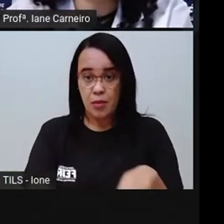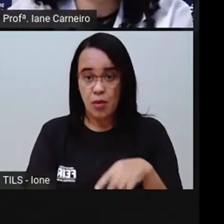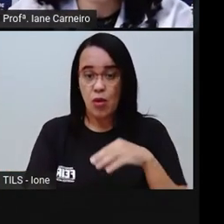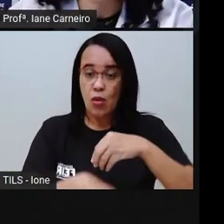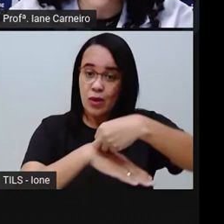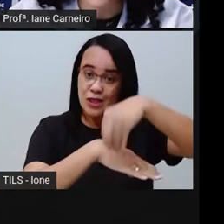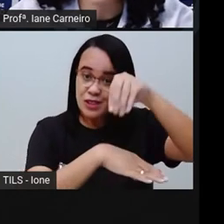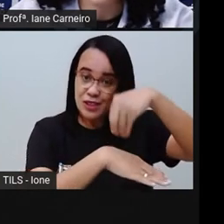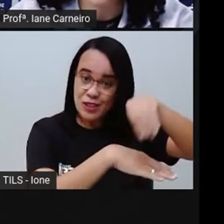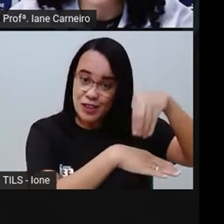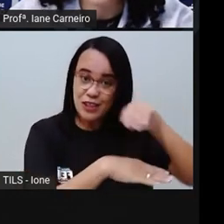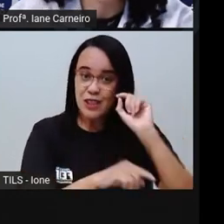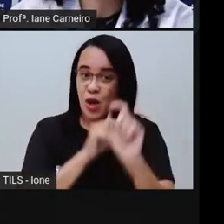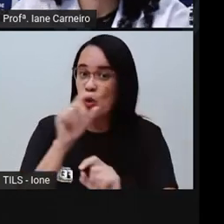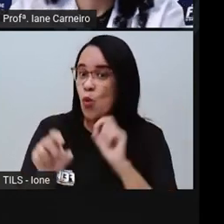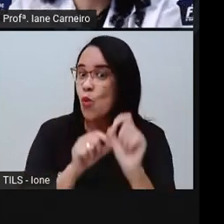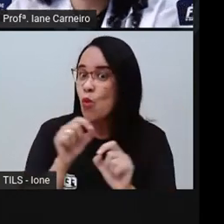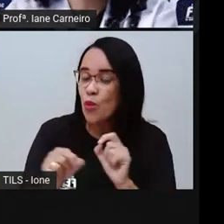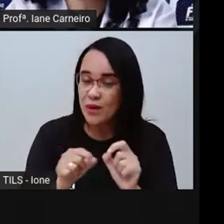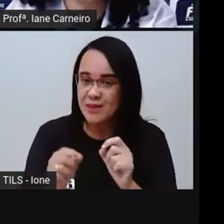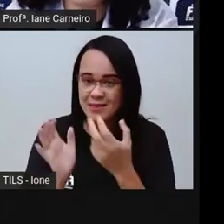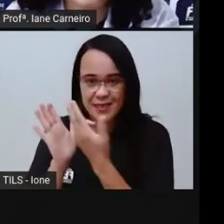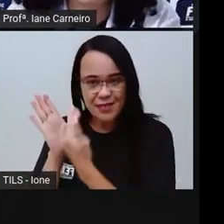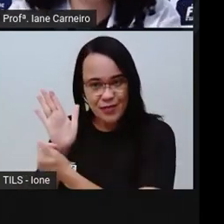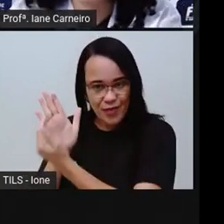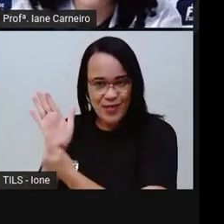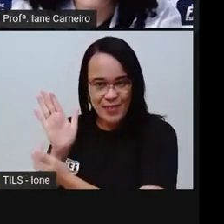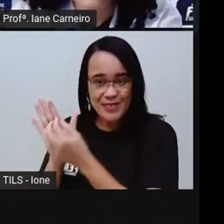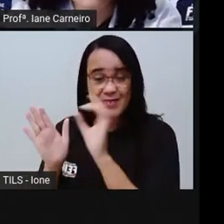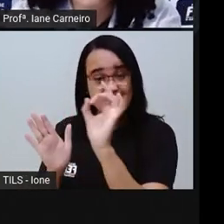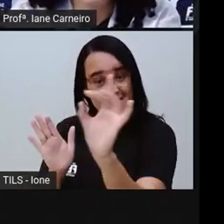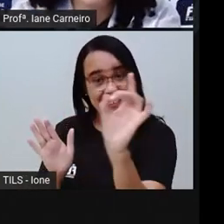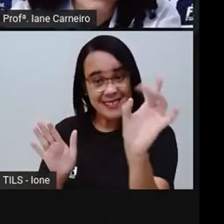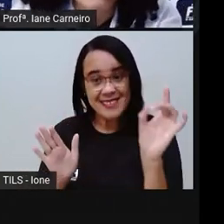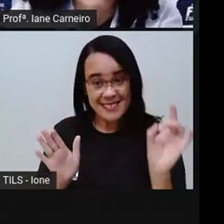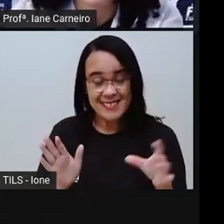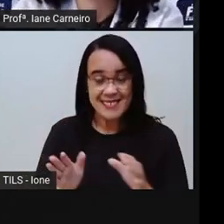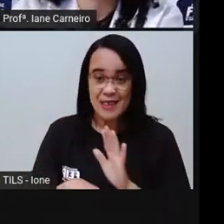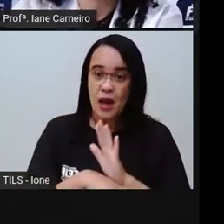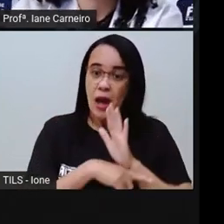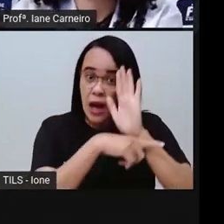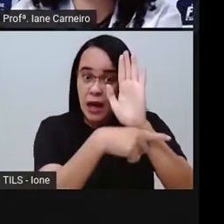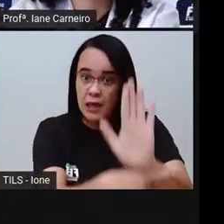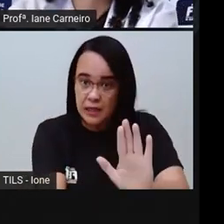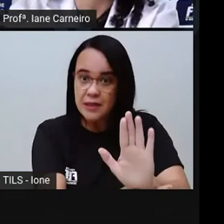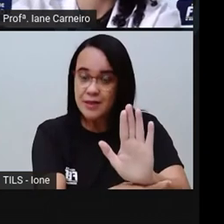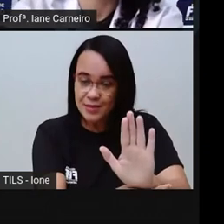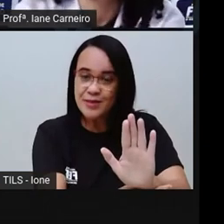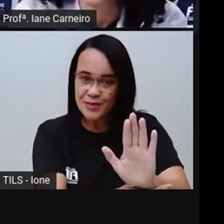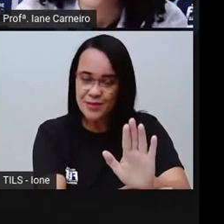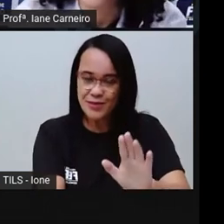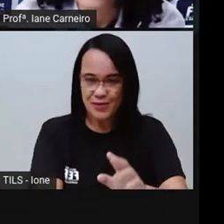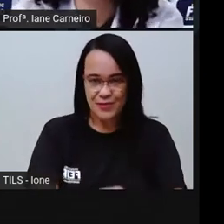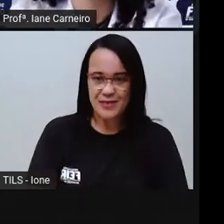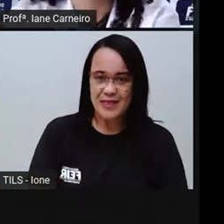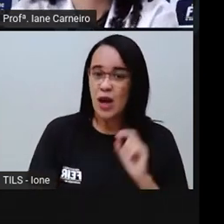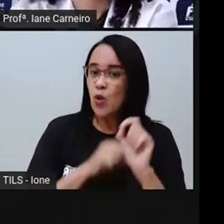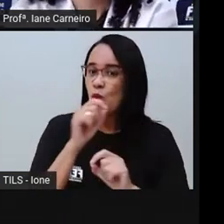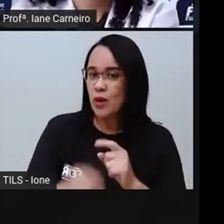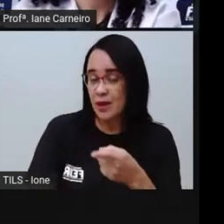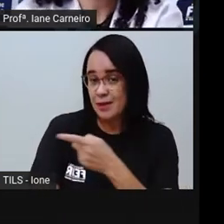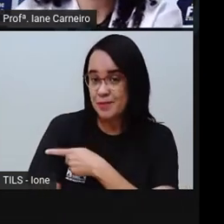né? A Pró colocou aqui a imagem pra vocês, né? Uma coisa que ajuda bastante a vocês, crianças, né? De primeiro ano, principalmente,